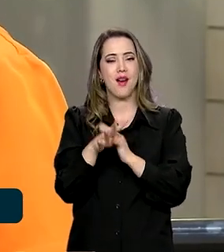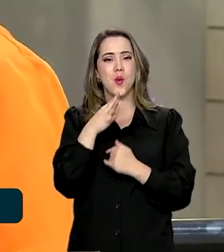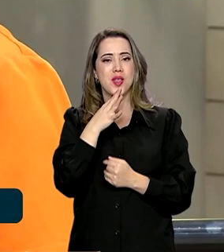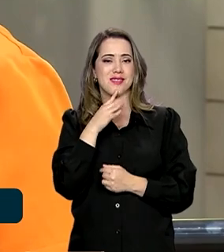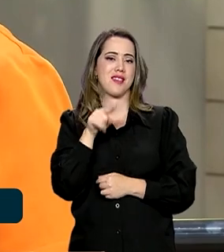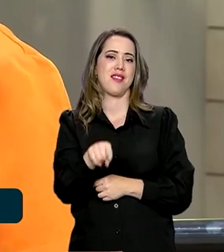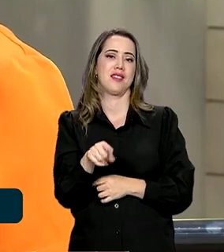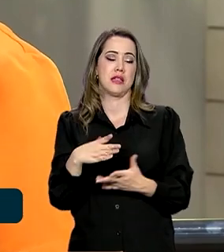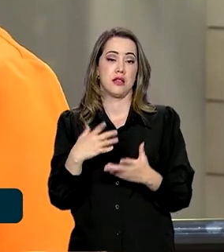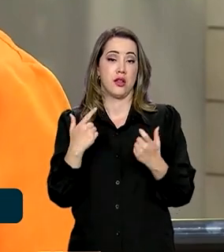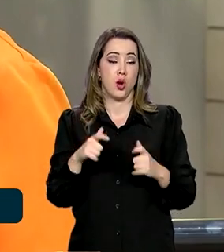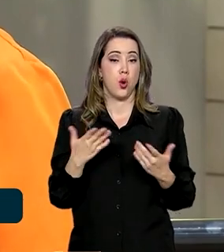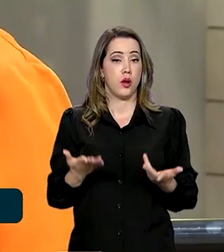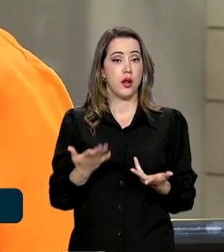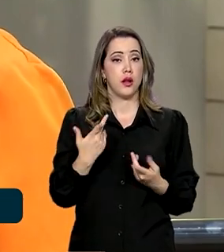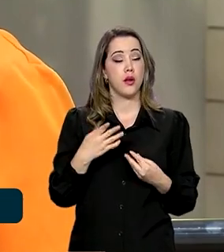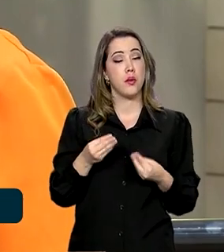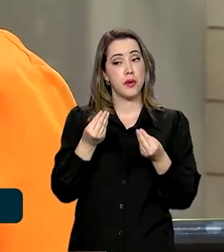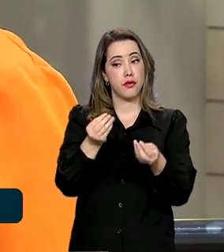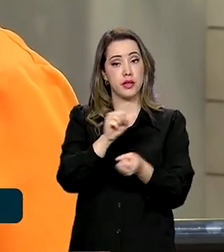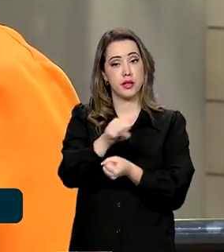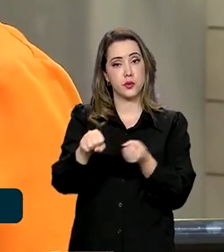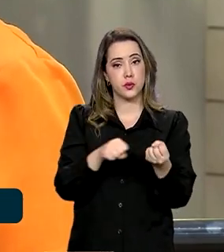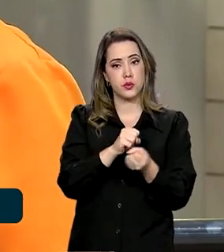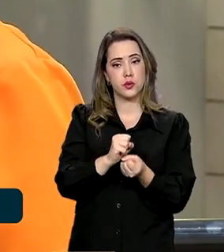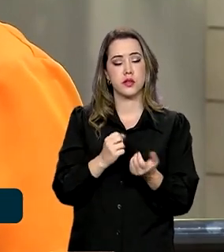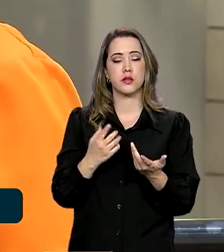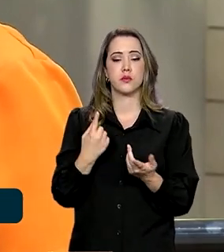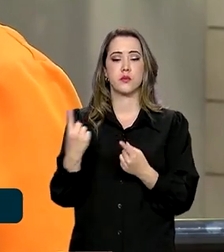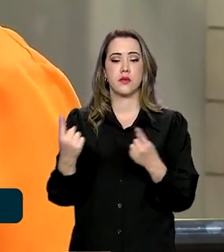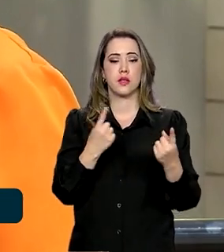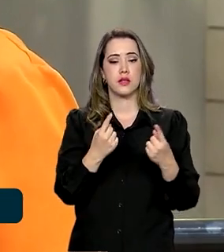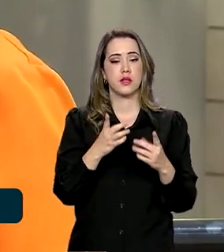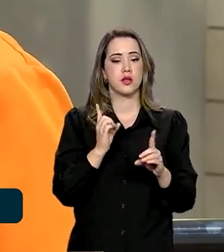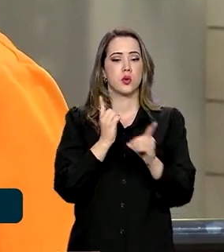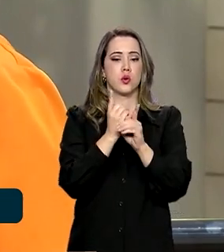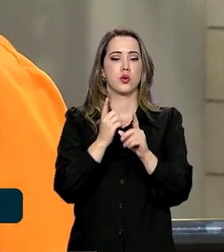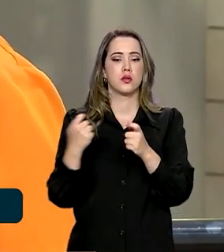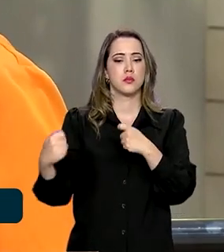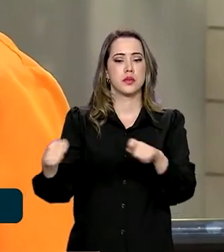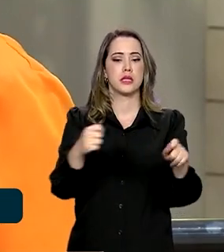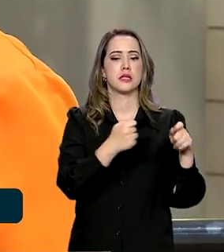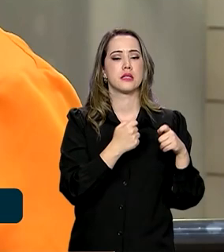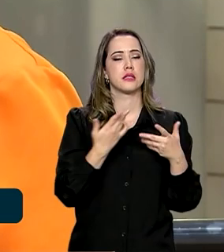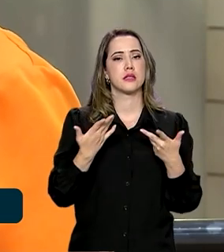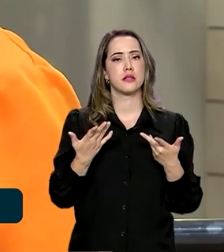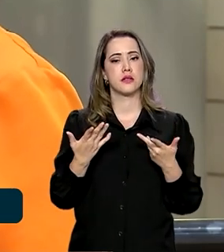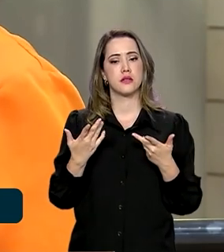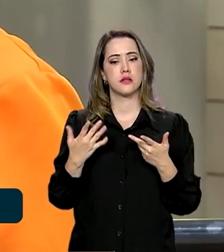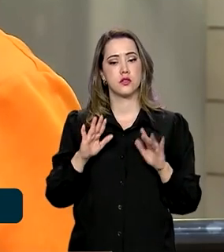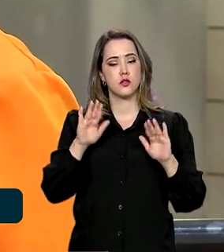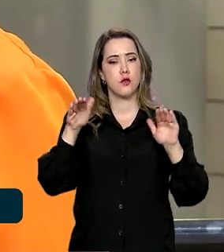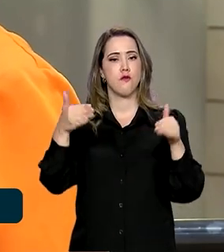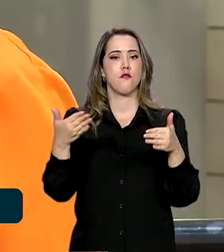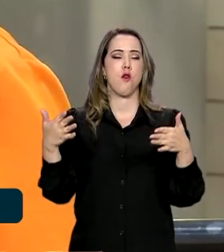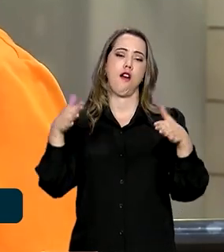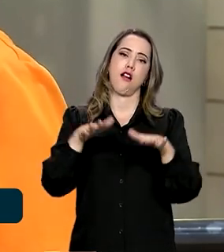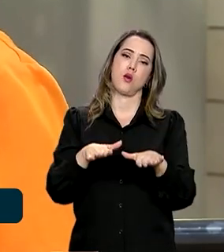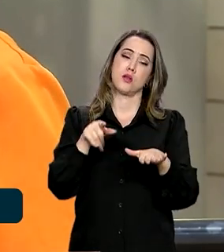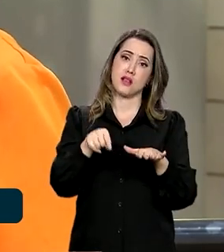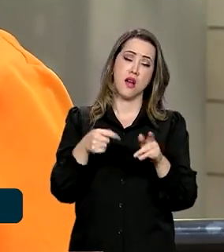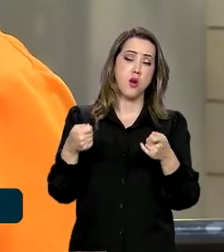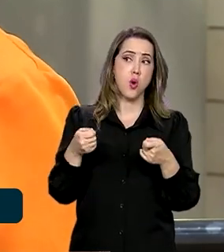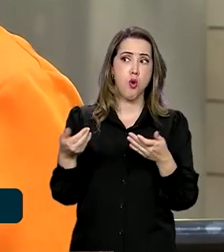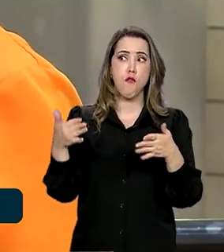para trazer sustentabilidade, cada descoberta tem que ter como foco a inclusão, e tem